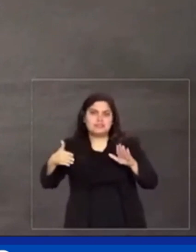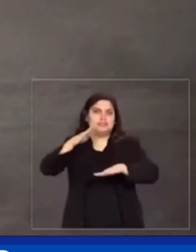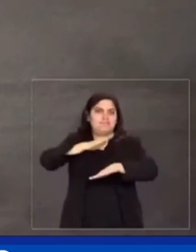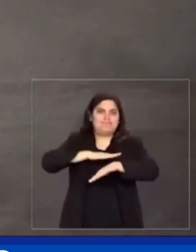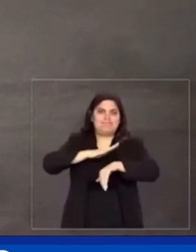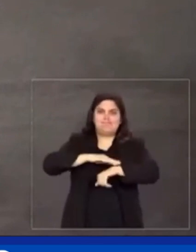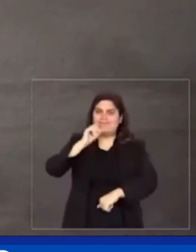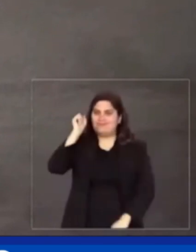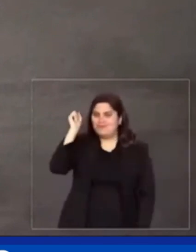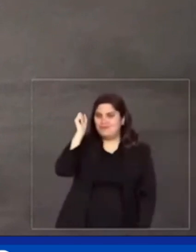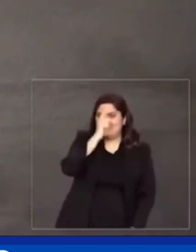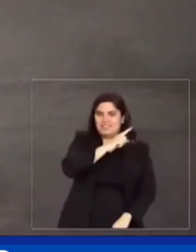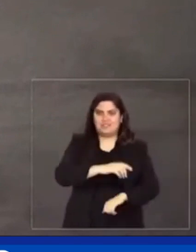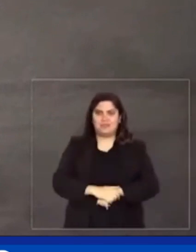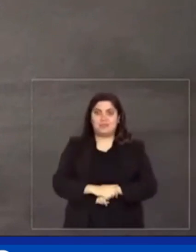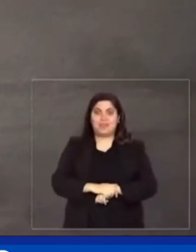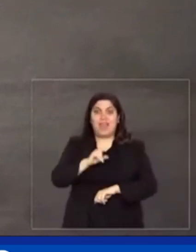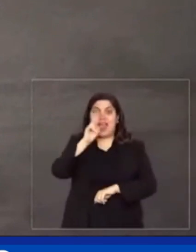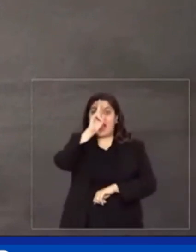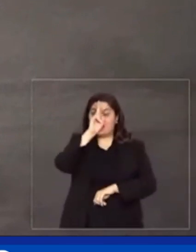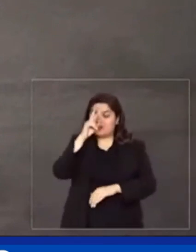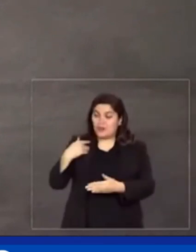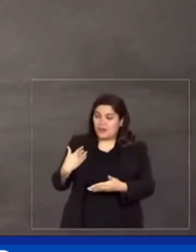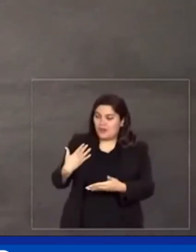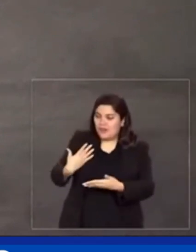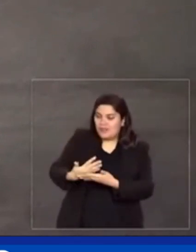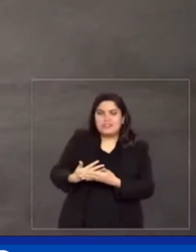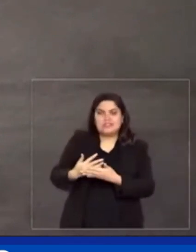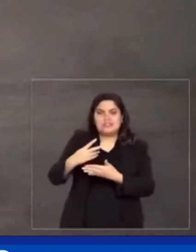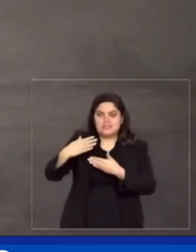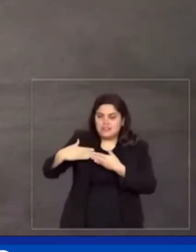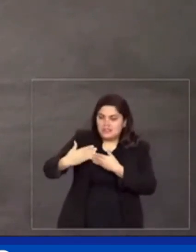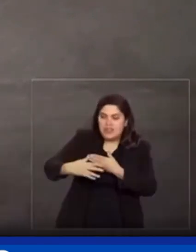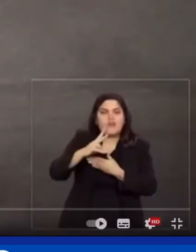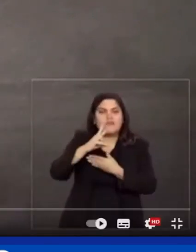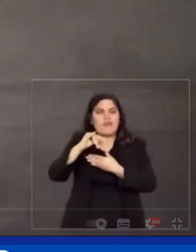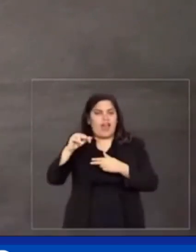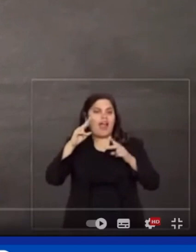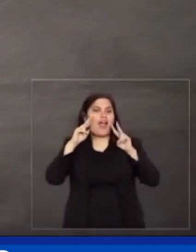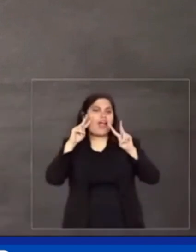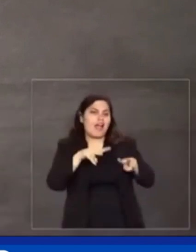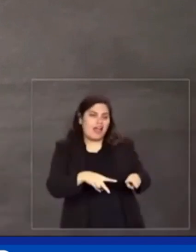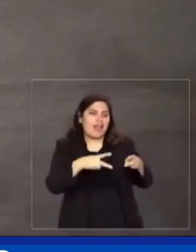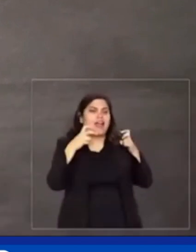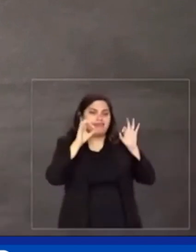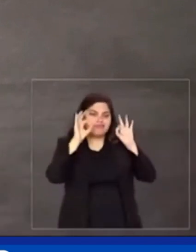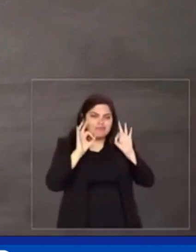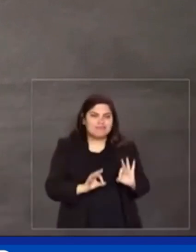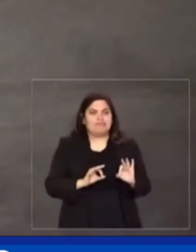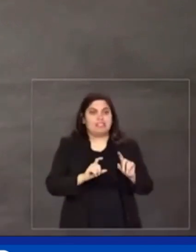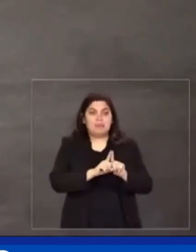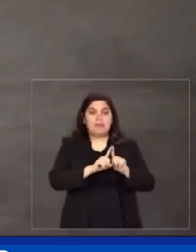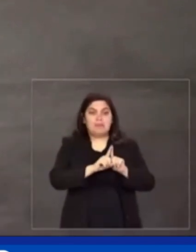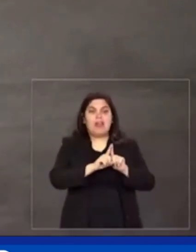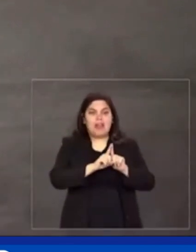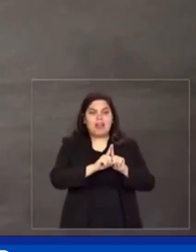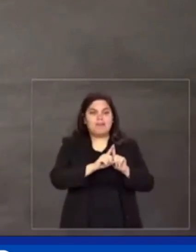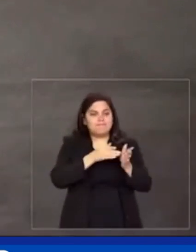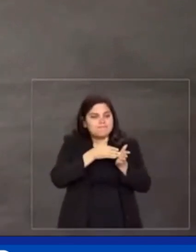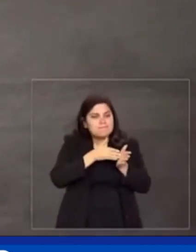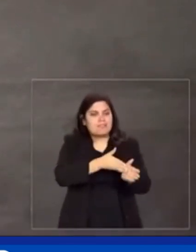difíceis. A história há de reconhecer sua coerência e a fidelidade à Constituição.